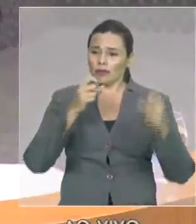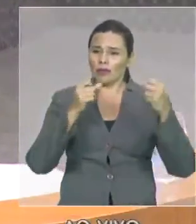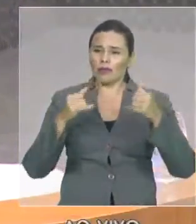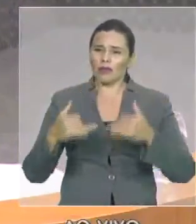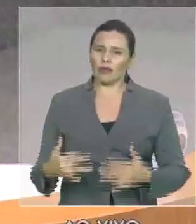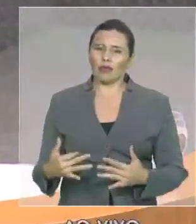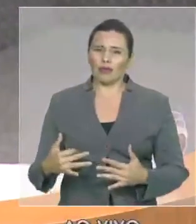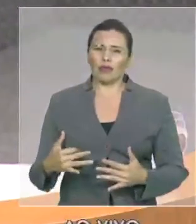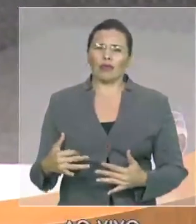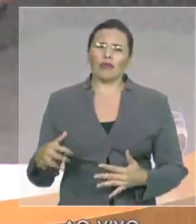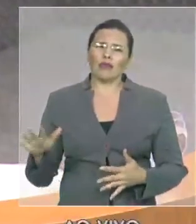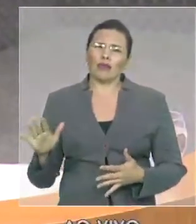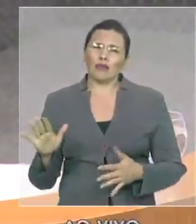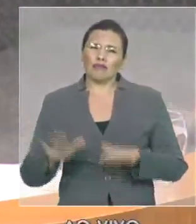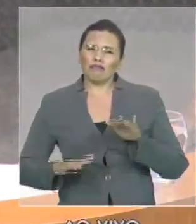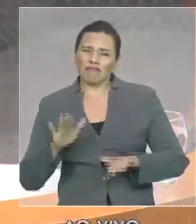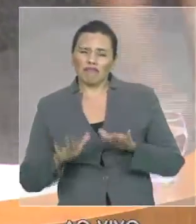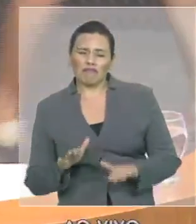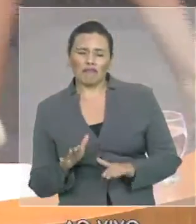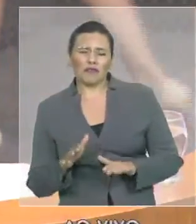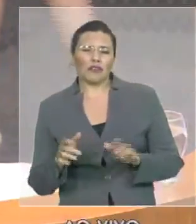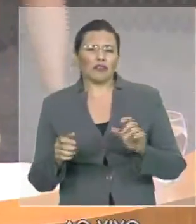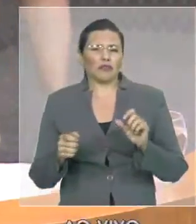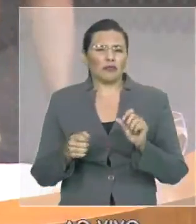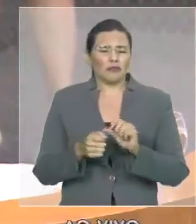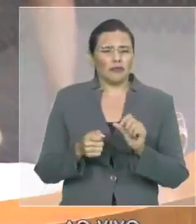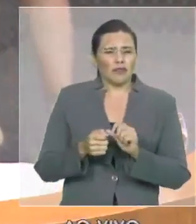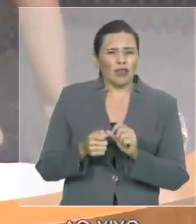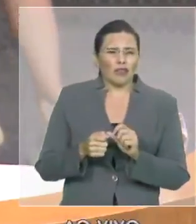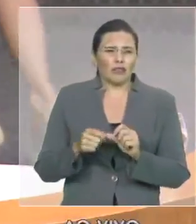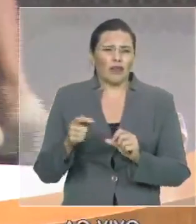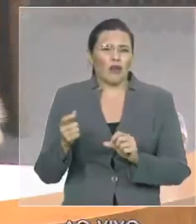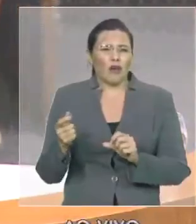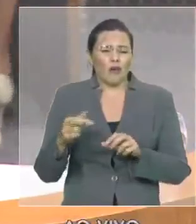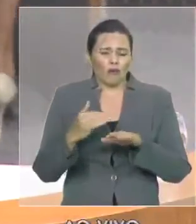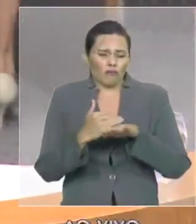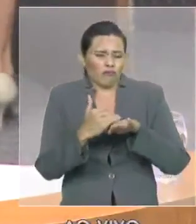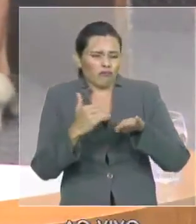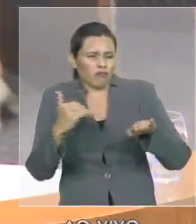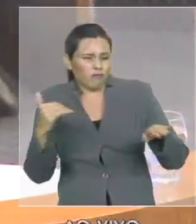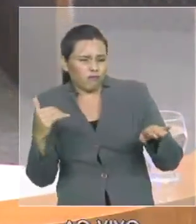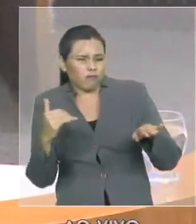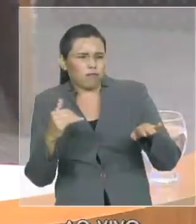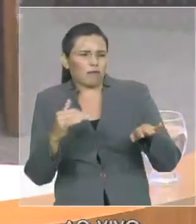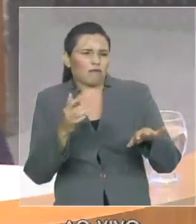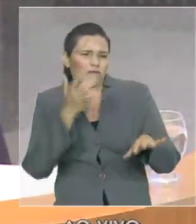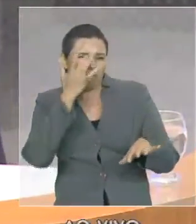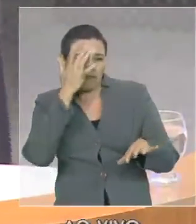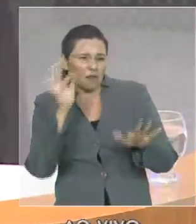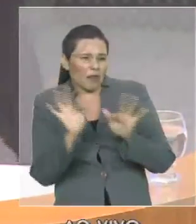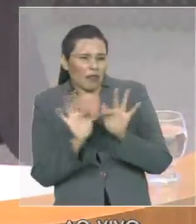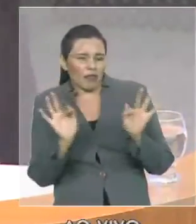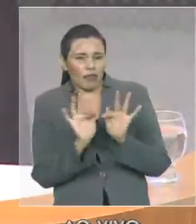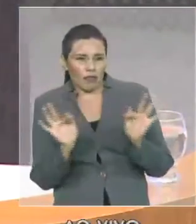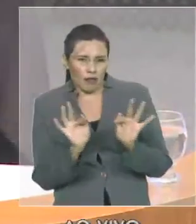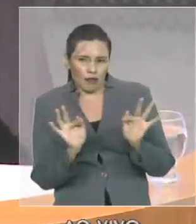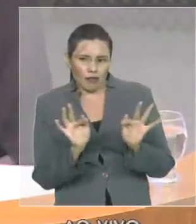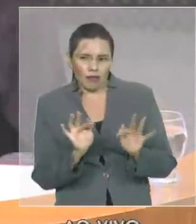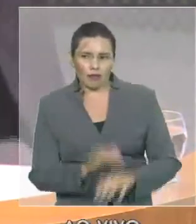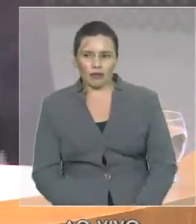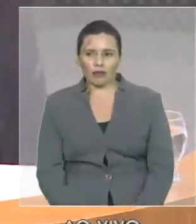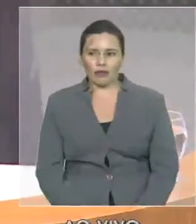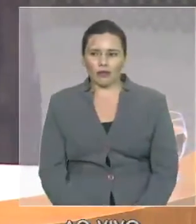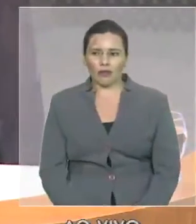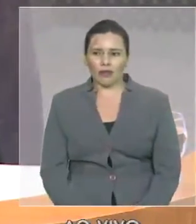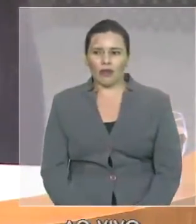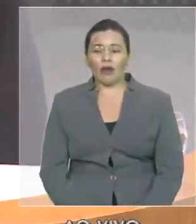emergenciais e aí a pessoa que passa diz assim mas esse serviço está mal feito é porque às vezes é necessário fazer a